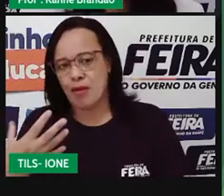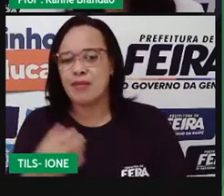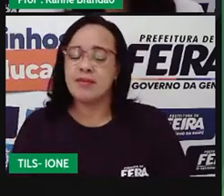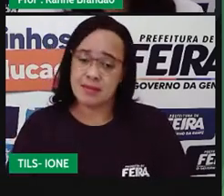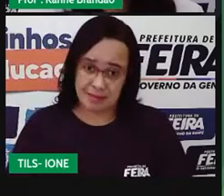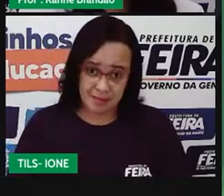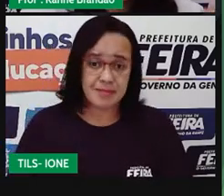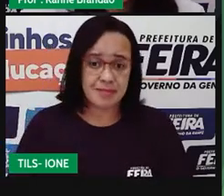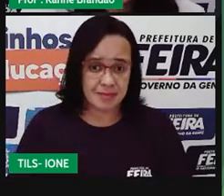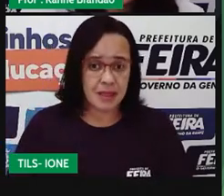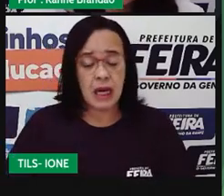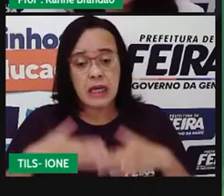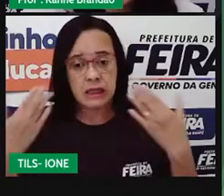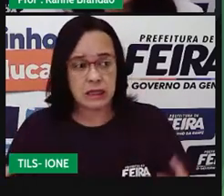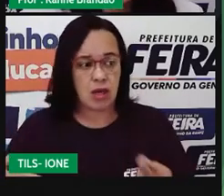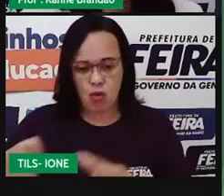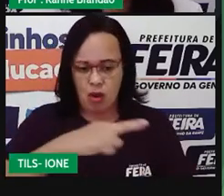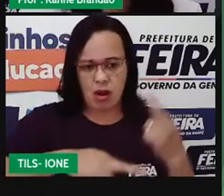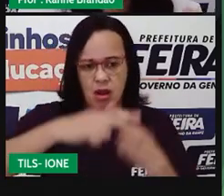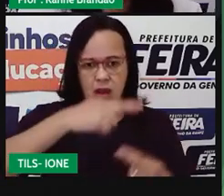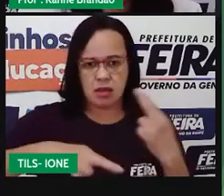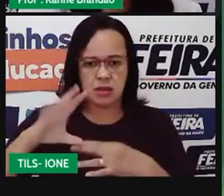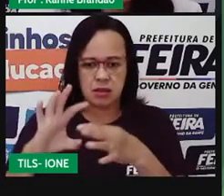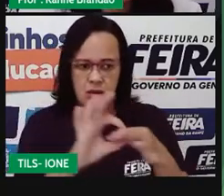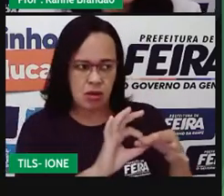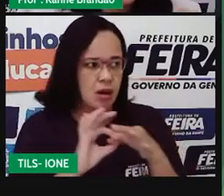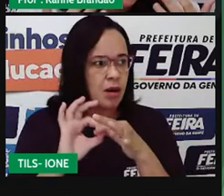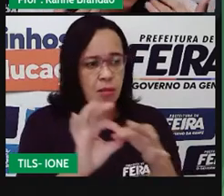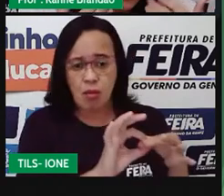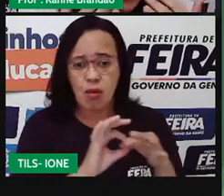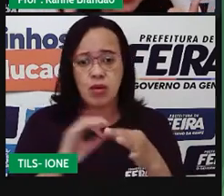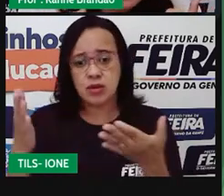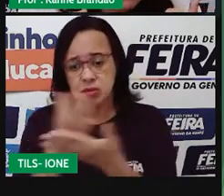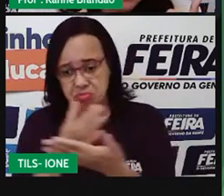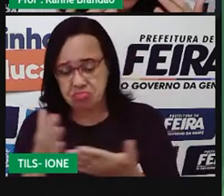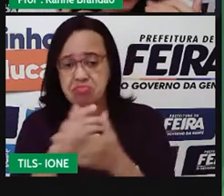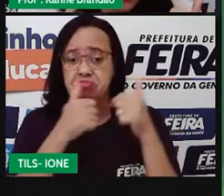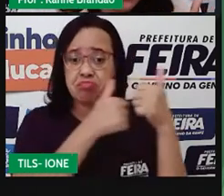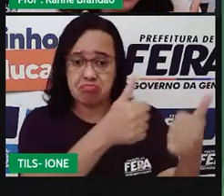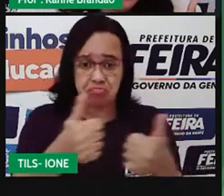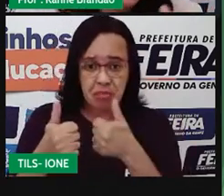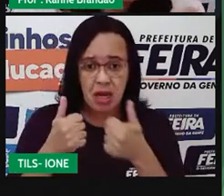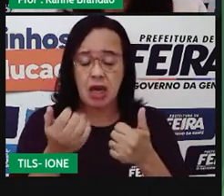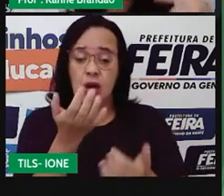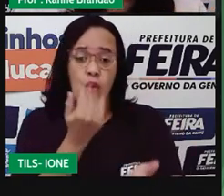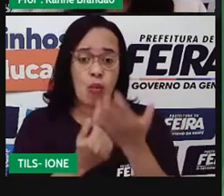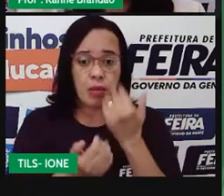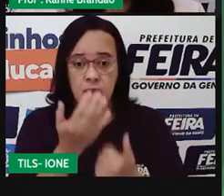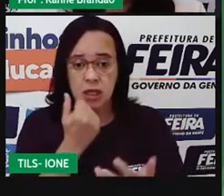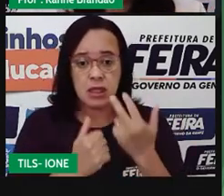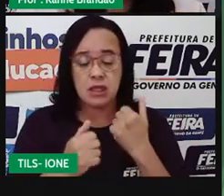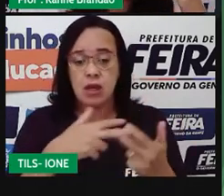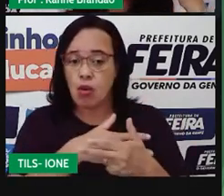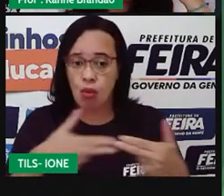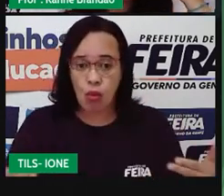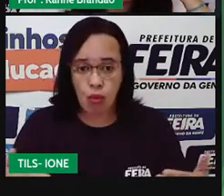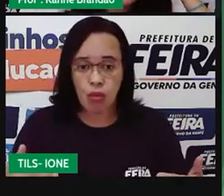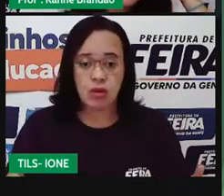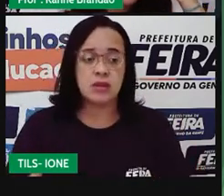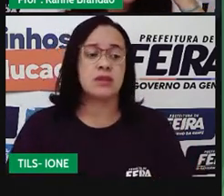Então, quando a gente tem uma relação harmônica, em que alguém se beneficia com alimento, com comida, e o outro